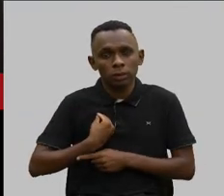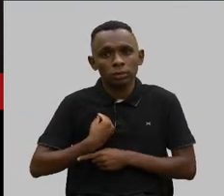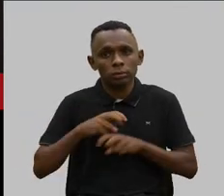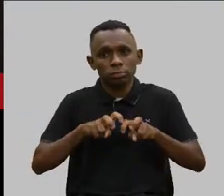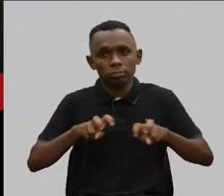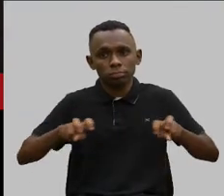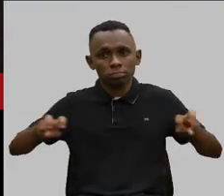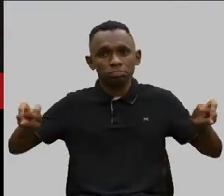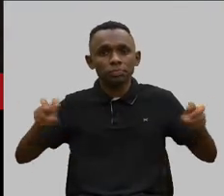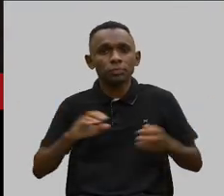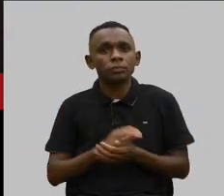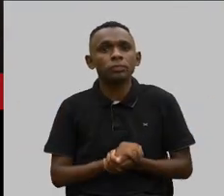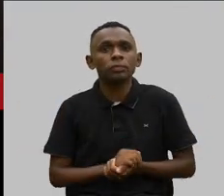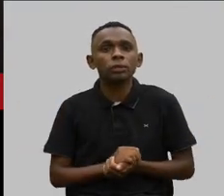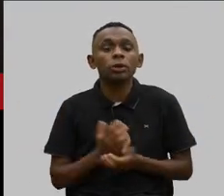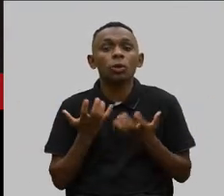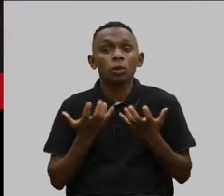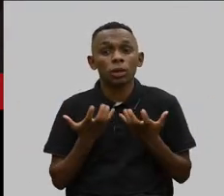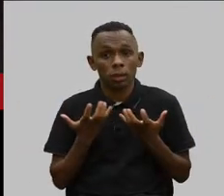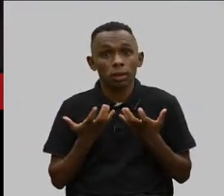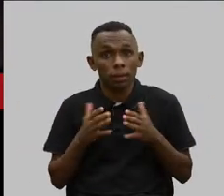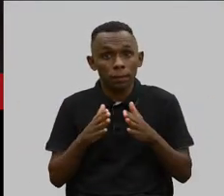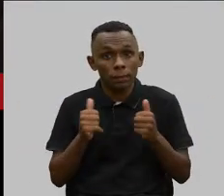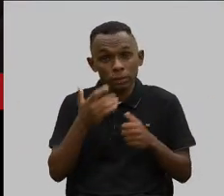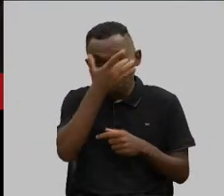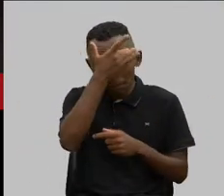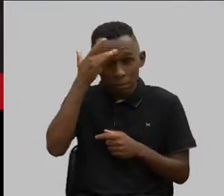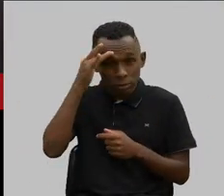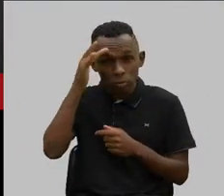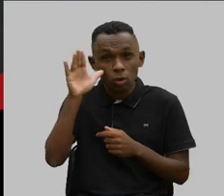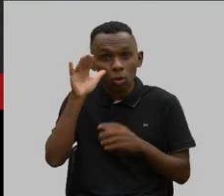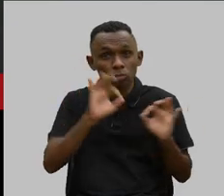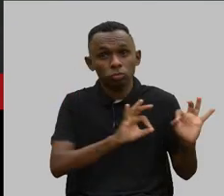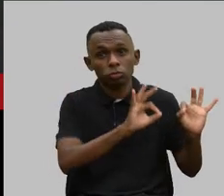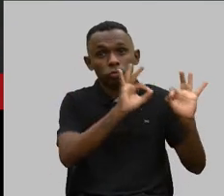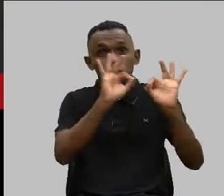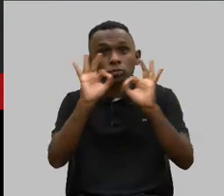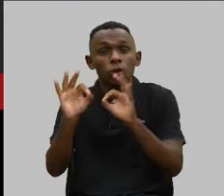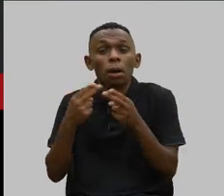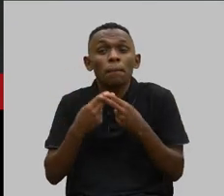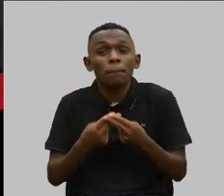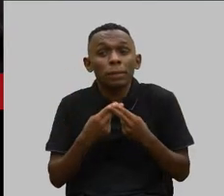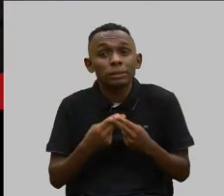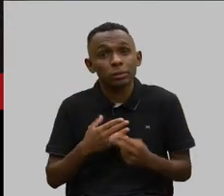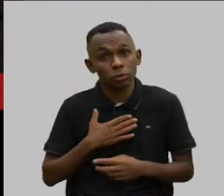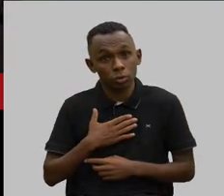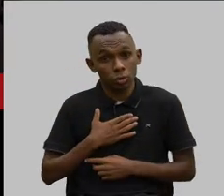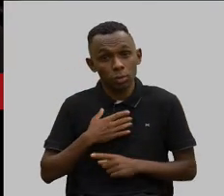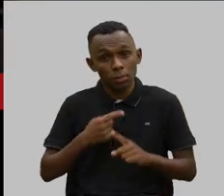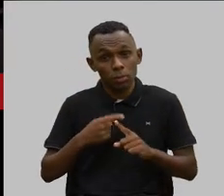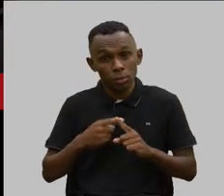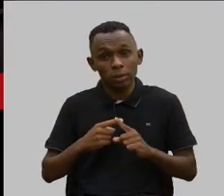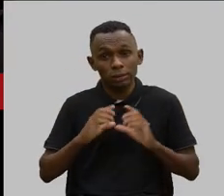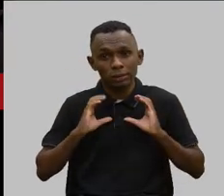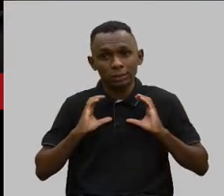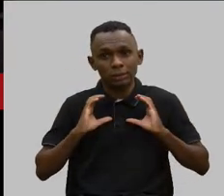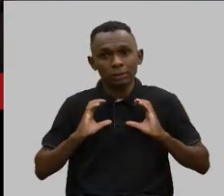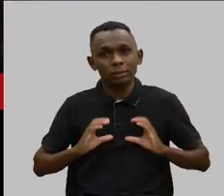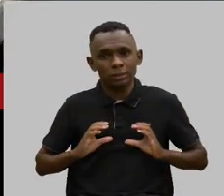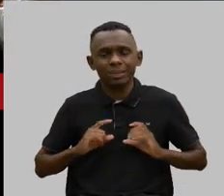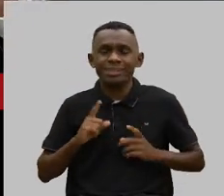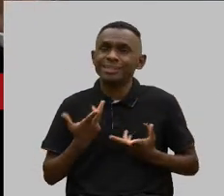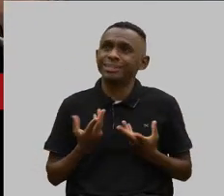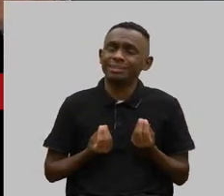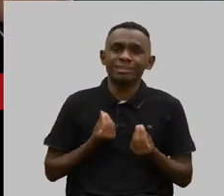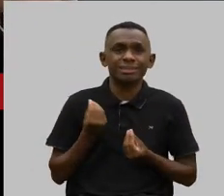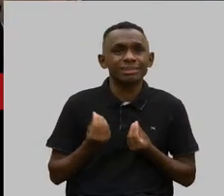Deputada, eu queria pedir ao pessoal que está nos assistindo aqui um pouquinho de paciência com a minha fala, porque cidadania é uma coisa que dá preguiça, porque a